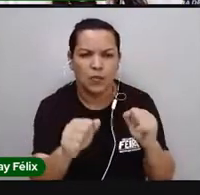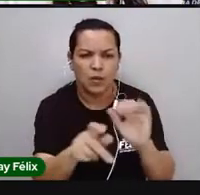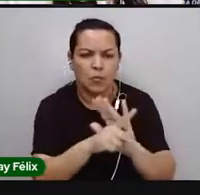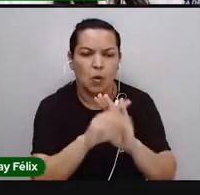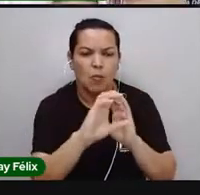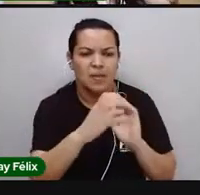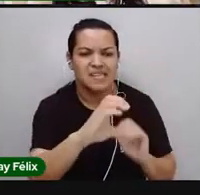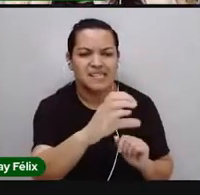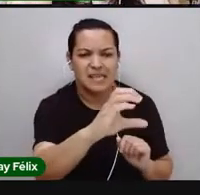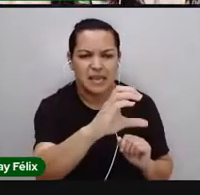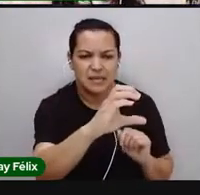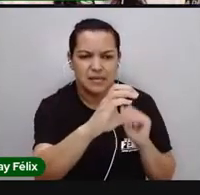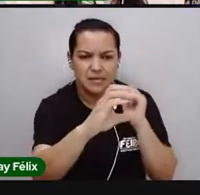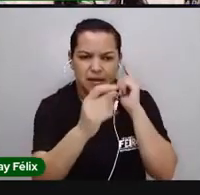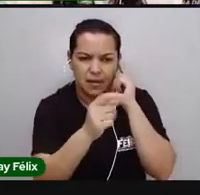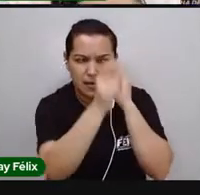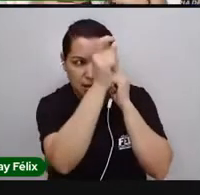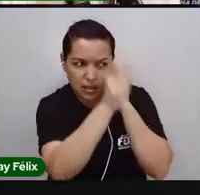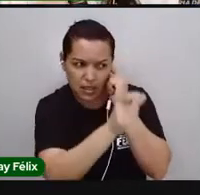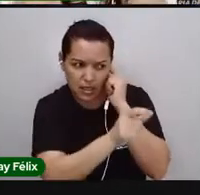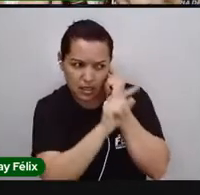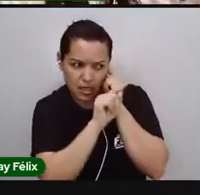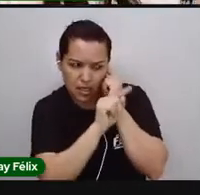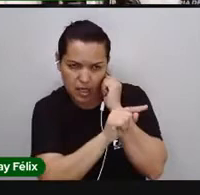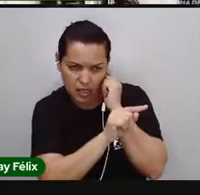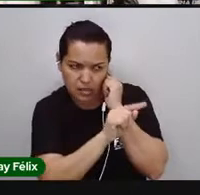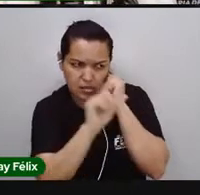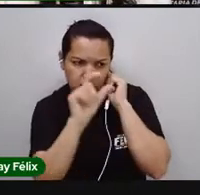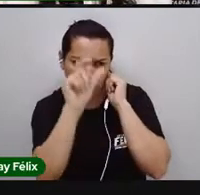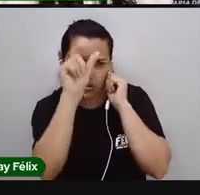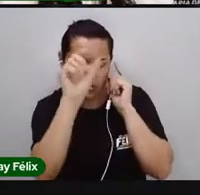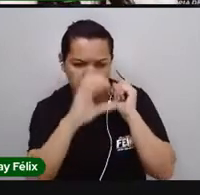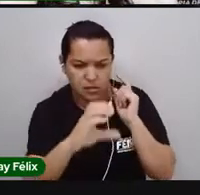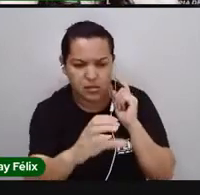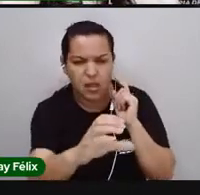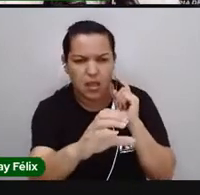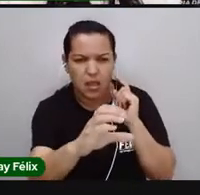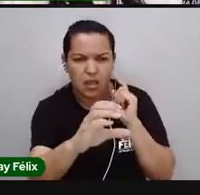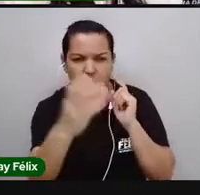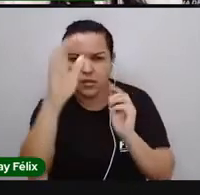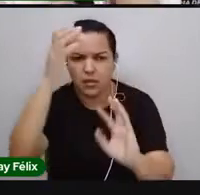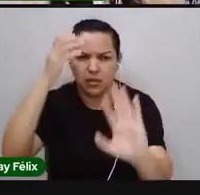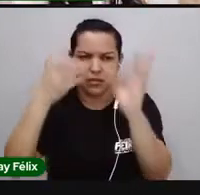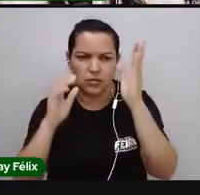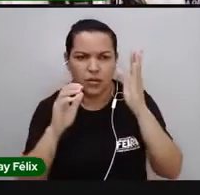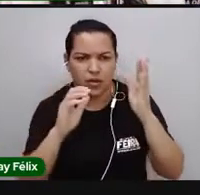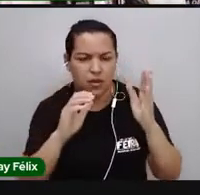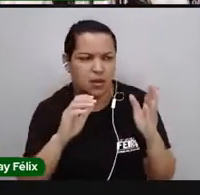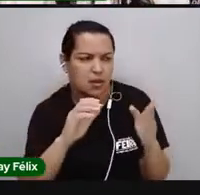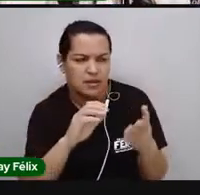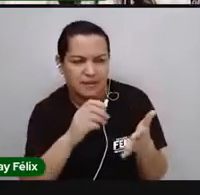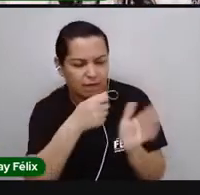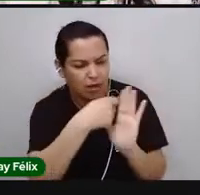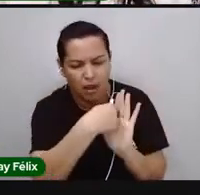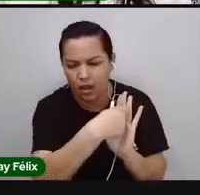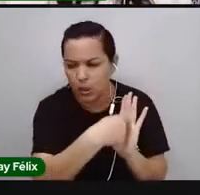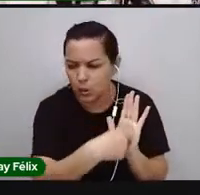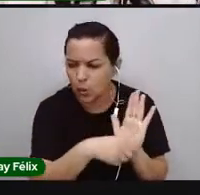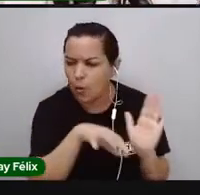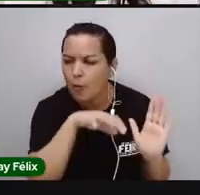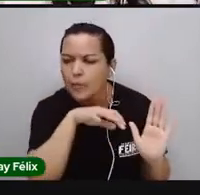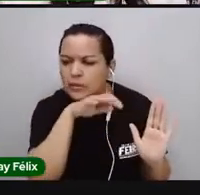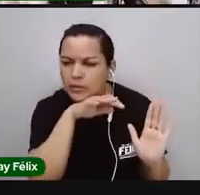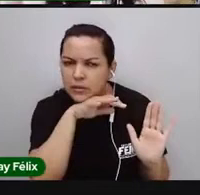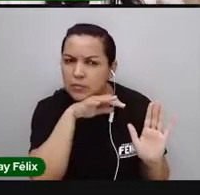o cientista, o cientista da natureza, ele vai escrever, ele vai dar o nome, por exemplo, dos animais,